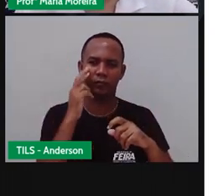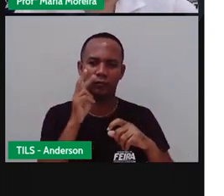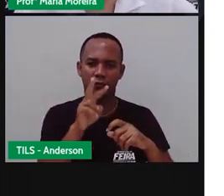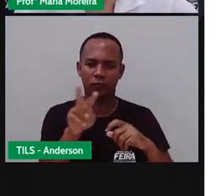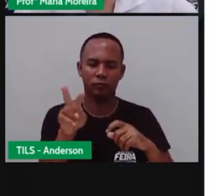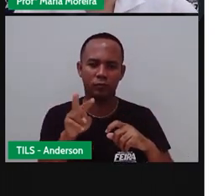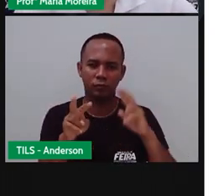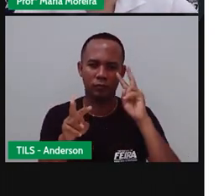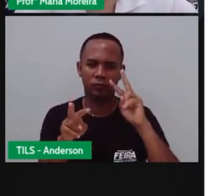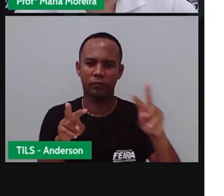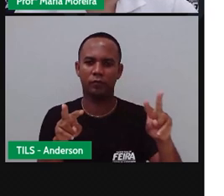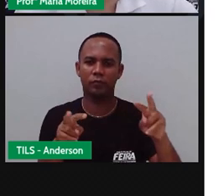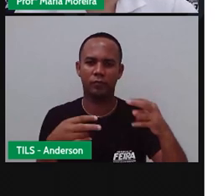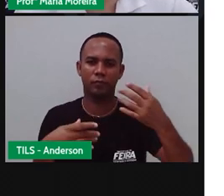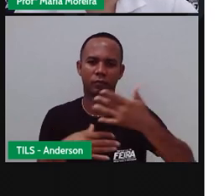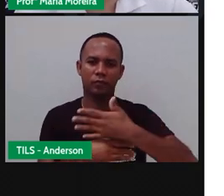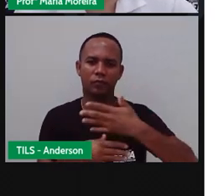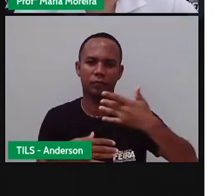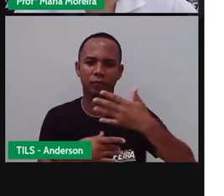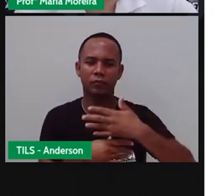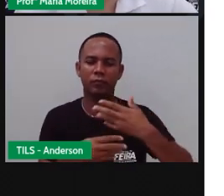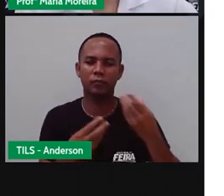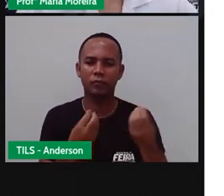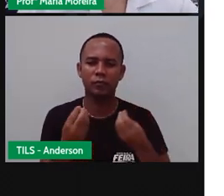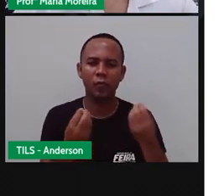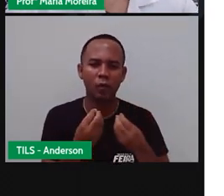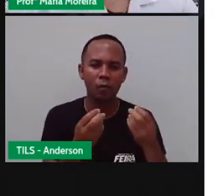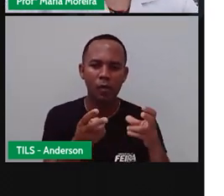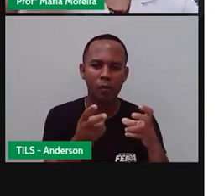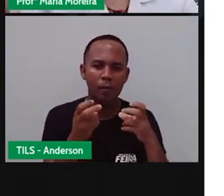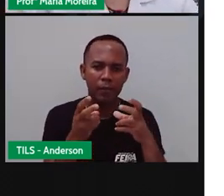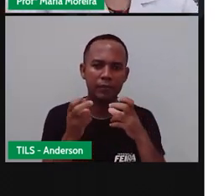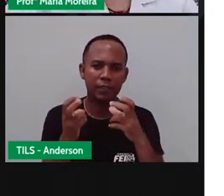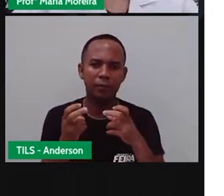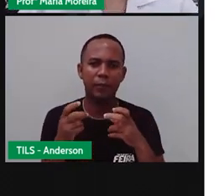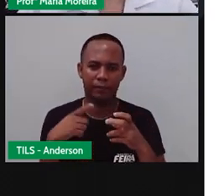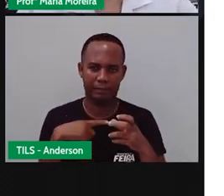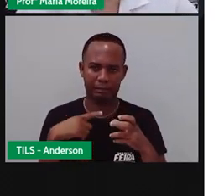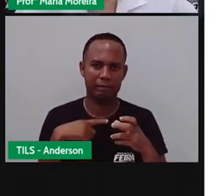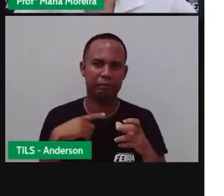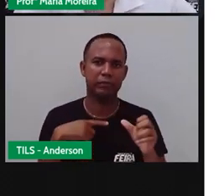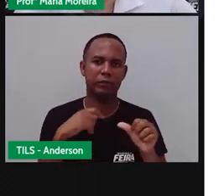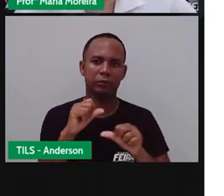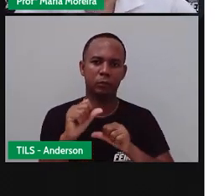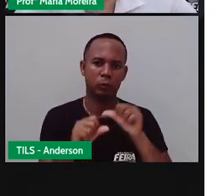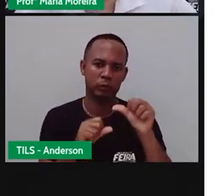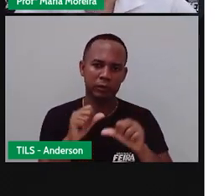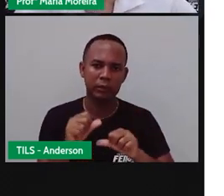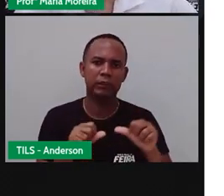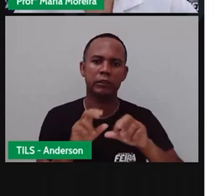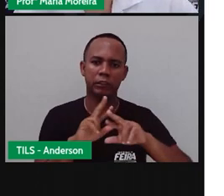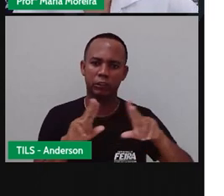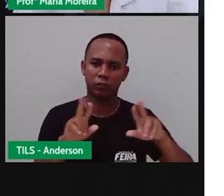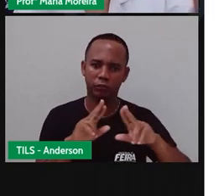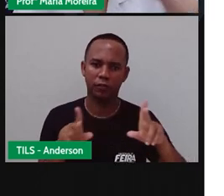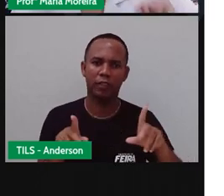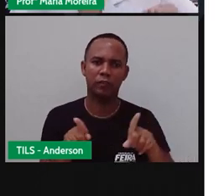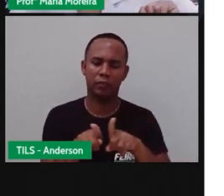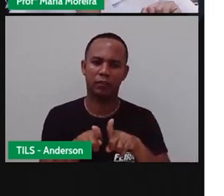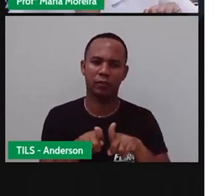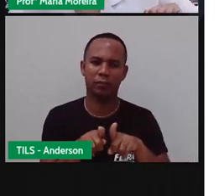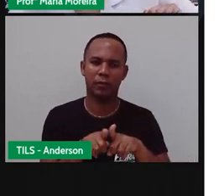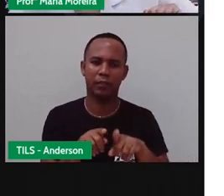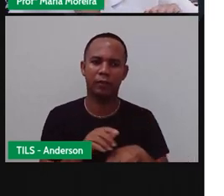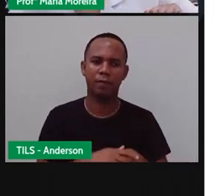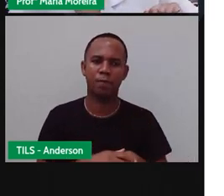da cidade, já, se a for lá agora e tirar uma foto, a gente vai perceber que houve o quê? Alteração na paisagem com o passar do tempo. Então, mesmo sendo